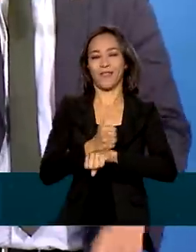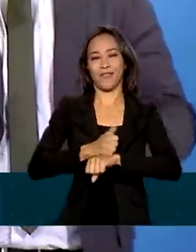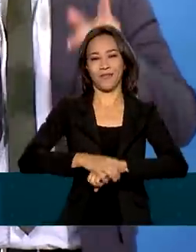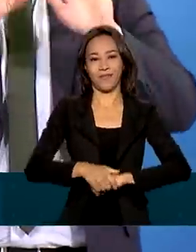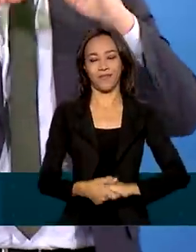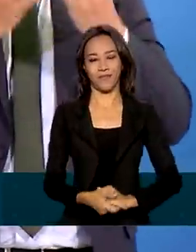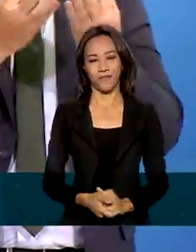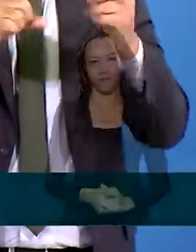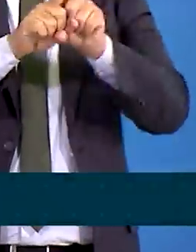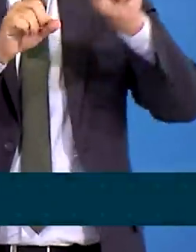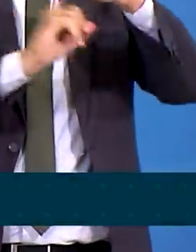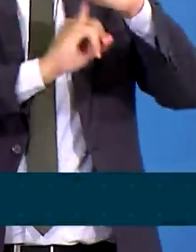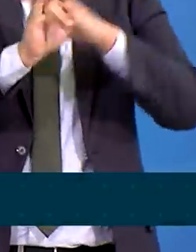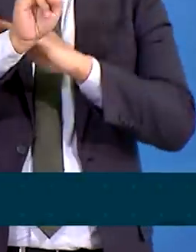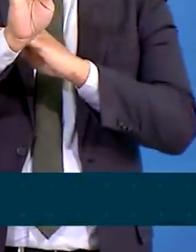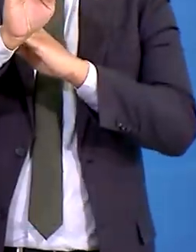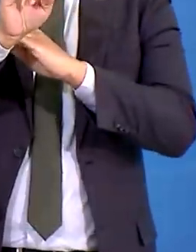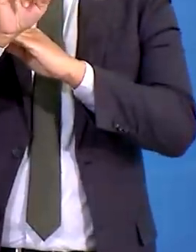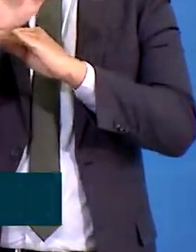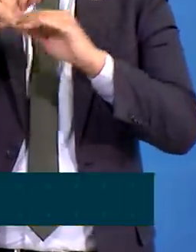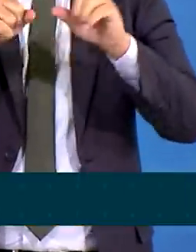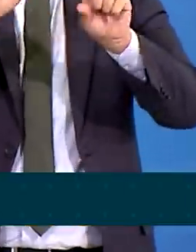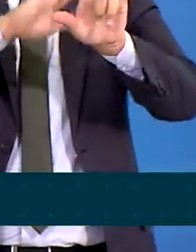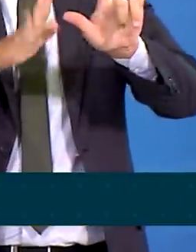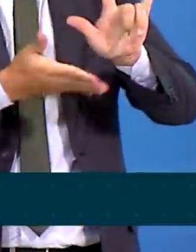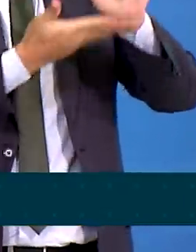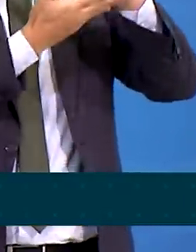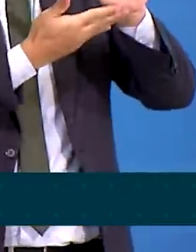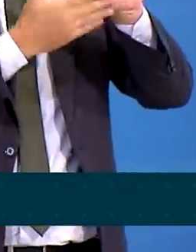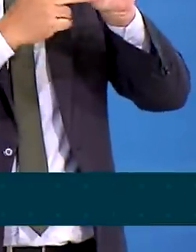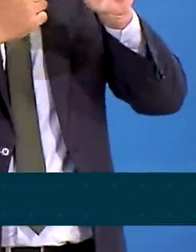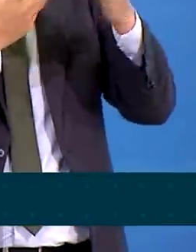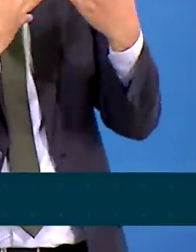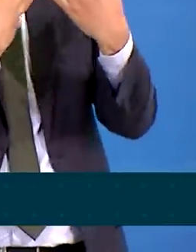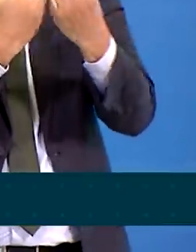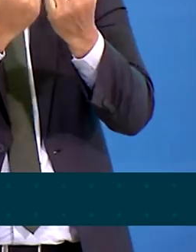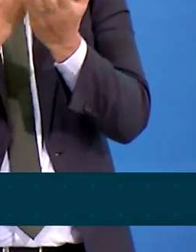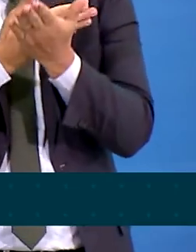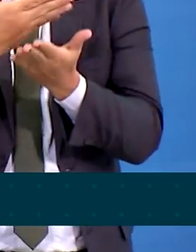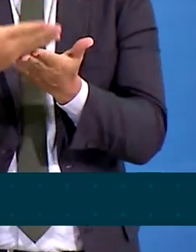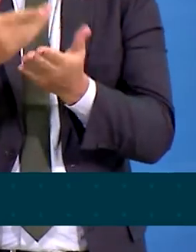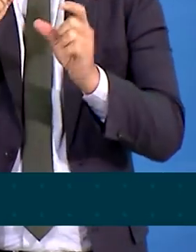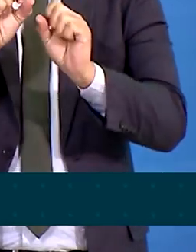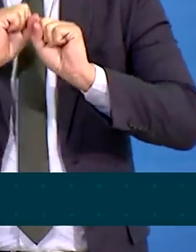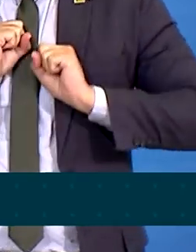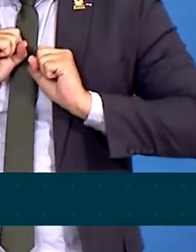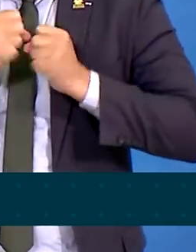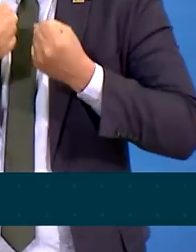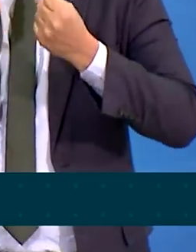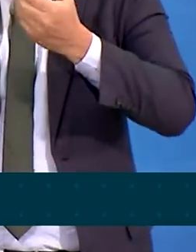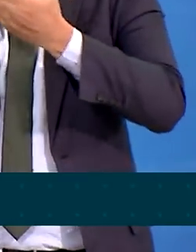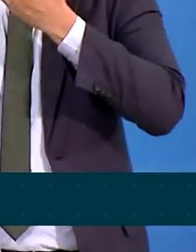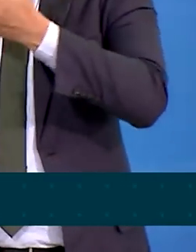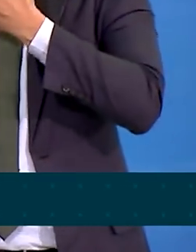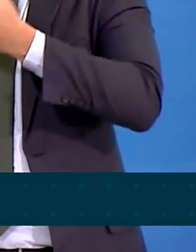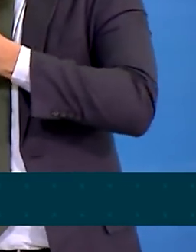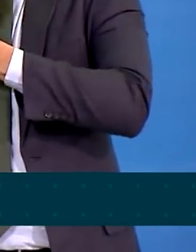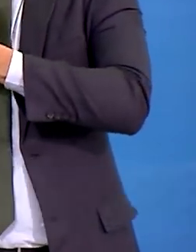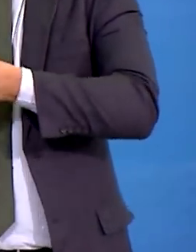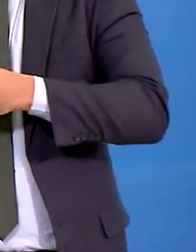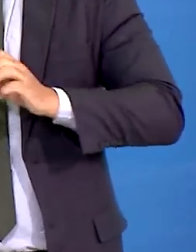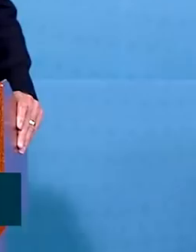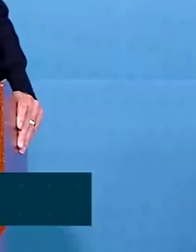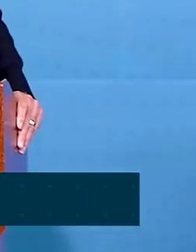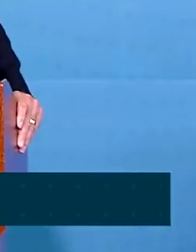Instituto Videira, o Pátria Voluntária, me fornecem e tem me fornecido suporte para viver